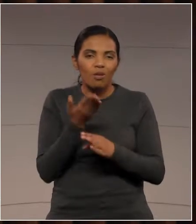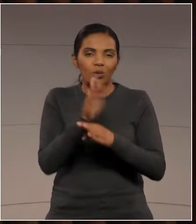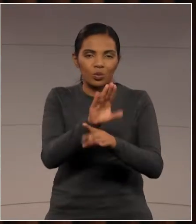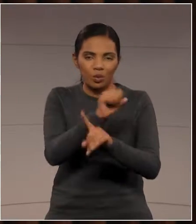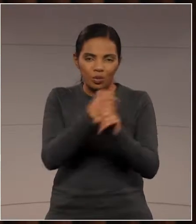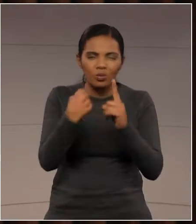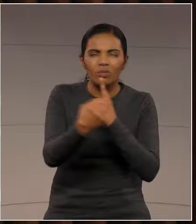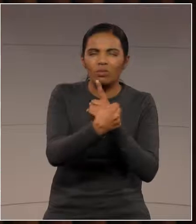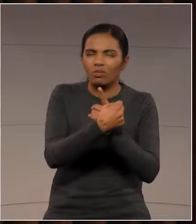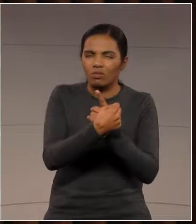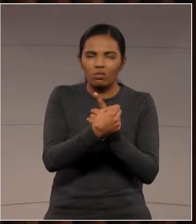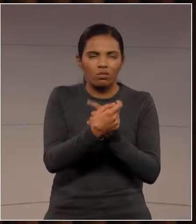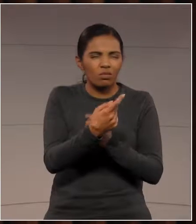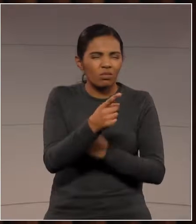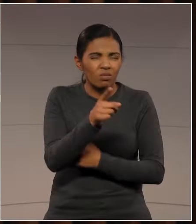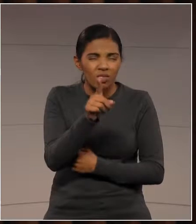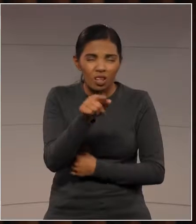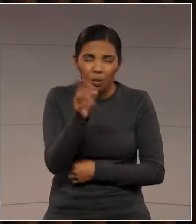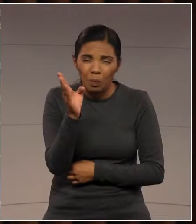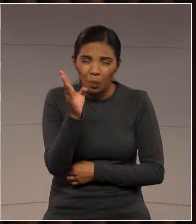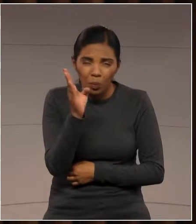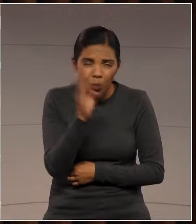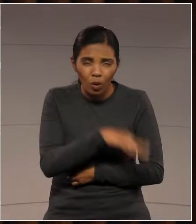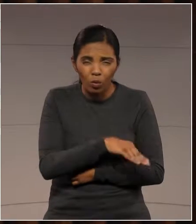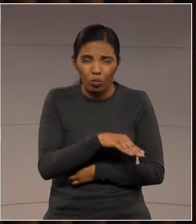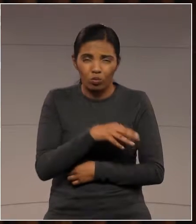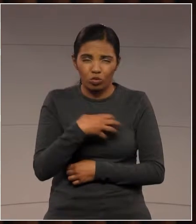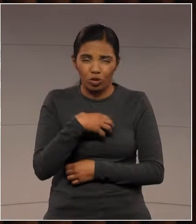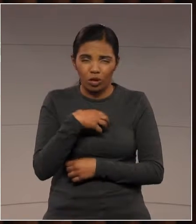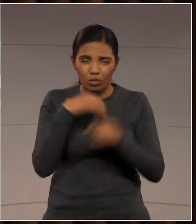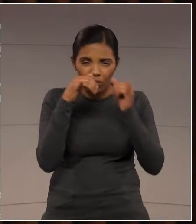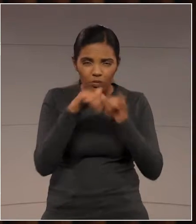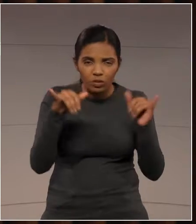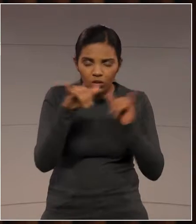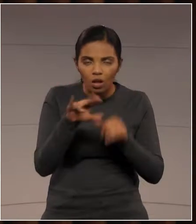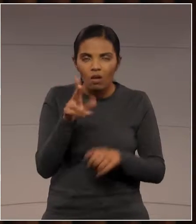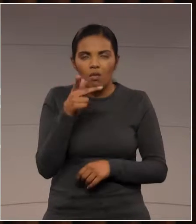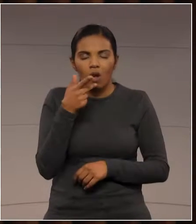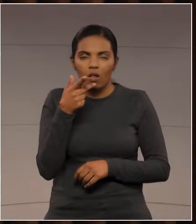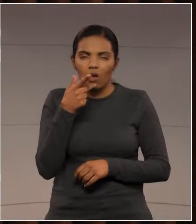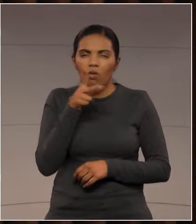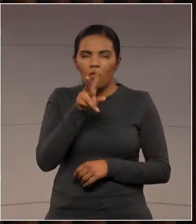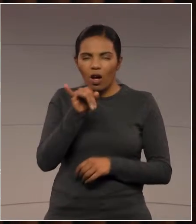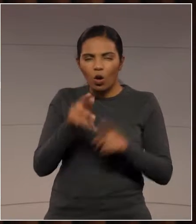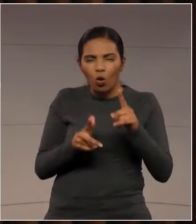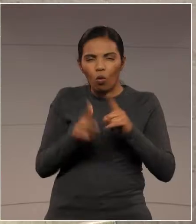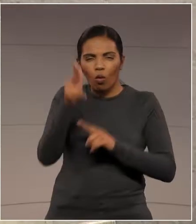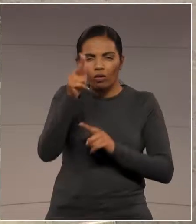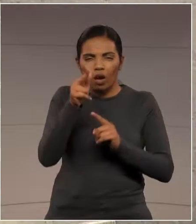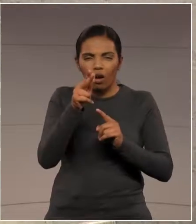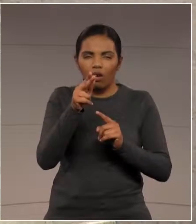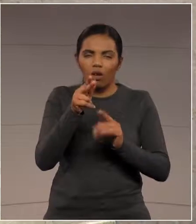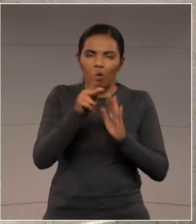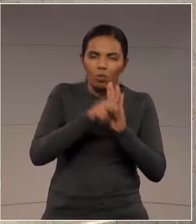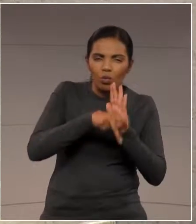É tão maldosa a notícia, dizendo que vai ter um corte no projeto